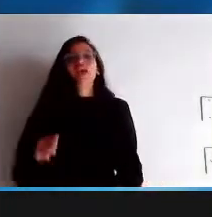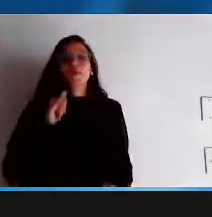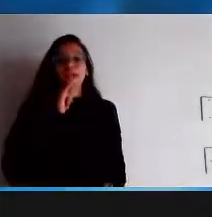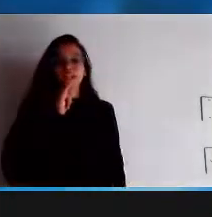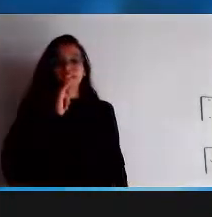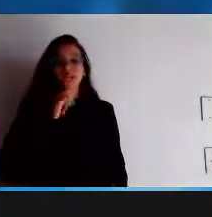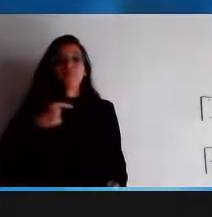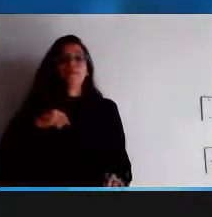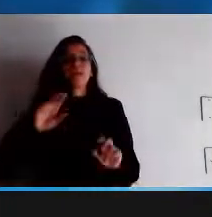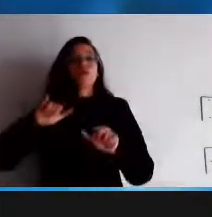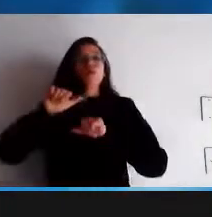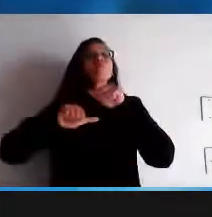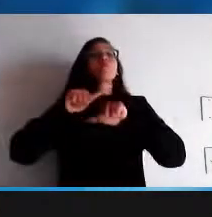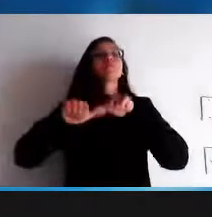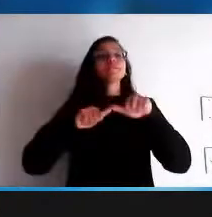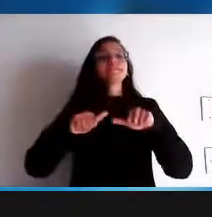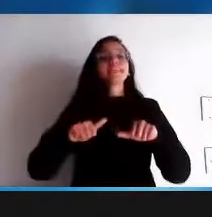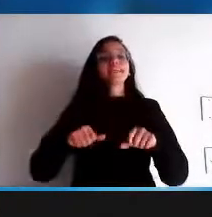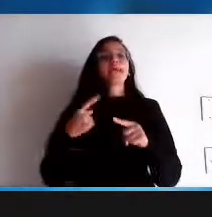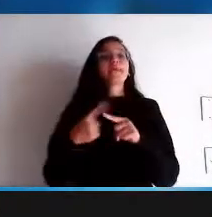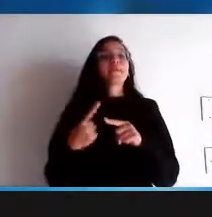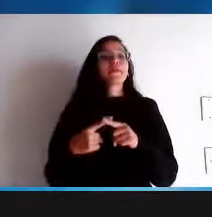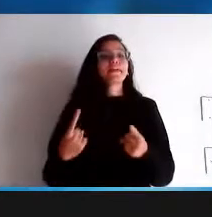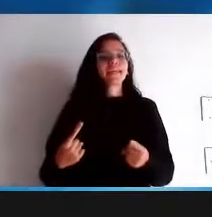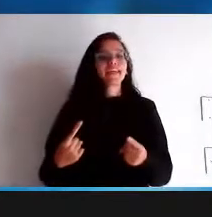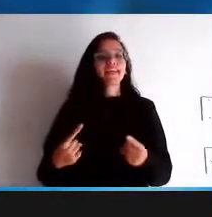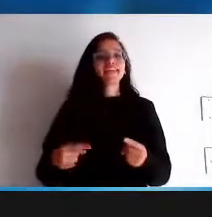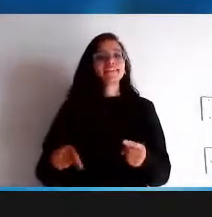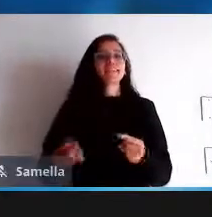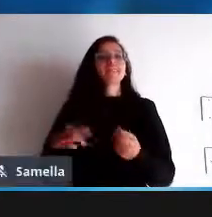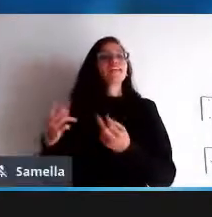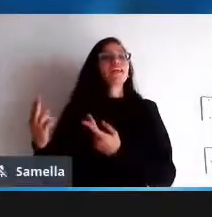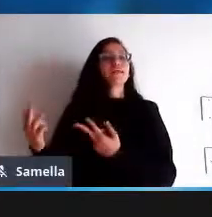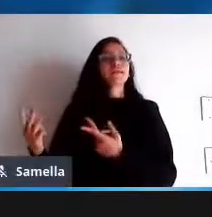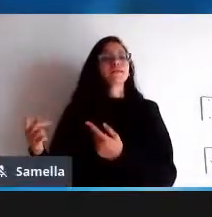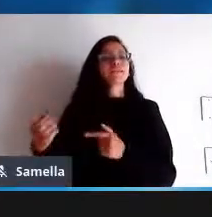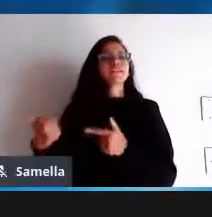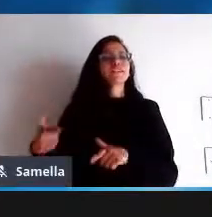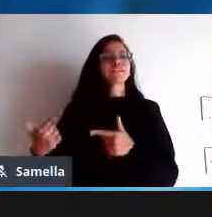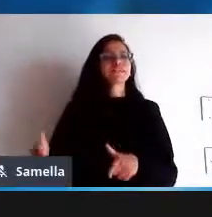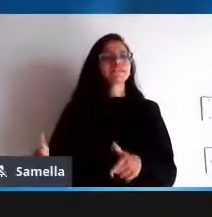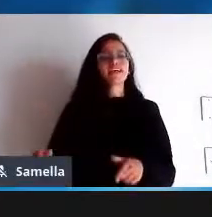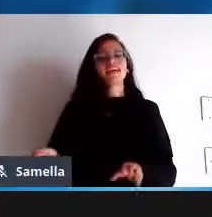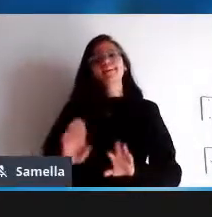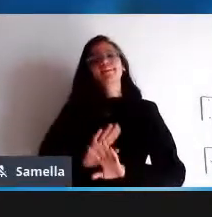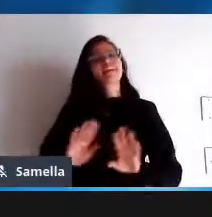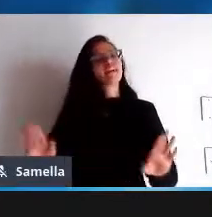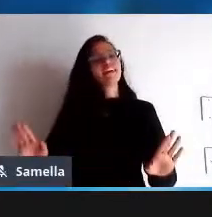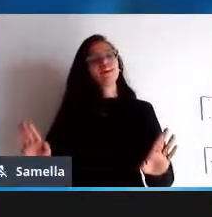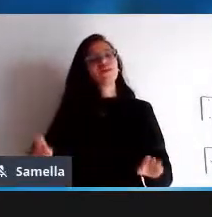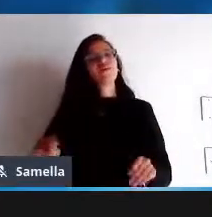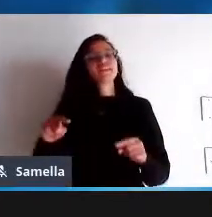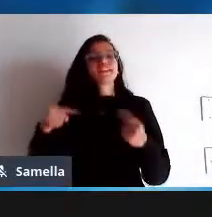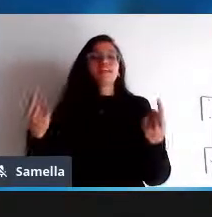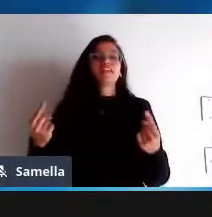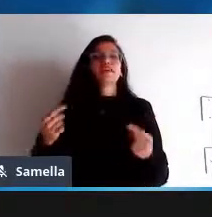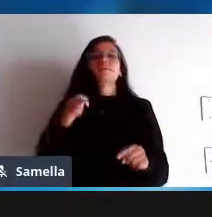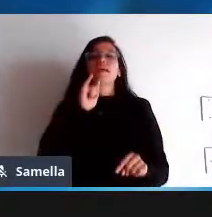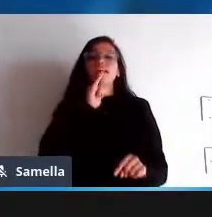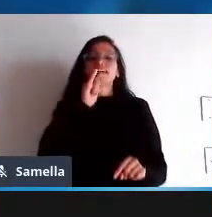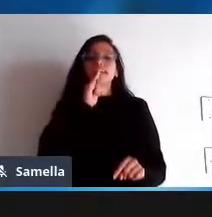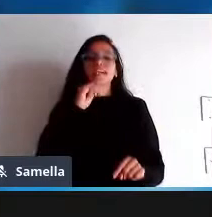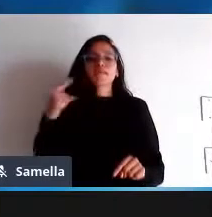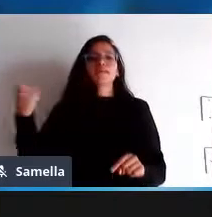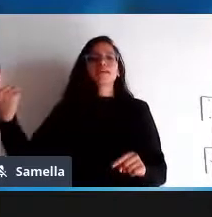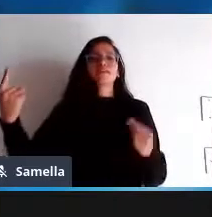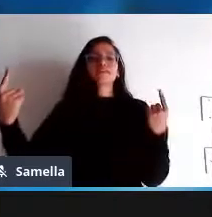igualdade pode pode passar a ideia de que ninguém tem nada de diferente do outro portanto não existe troca também se você